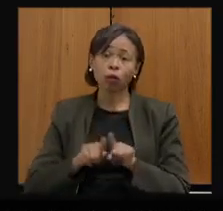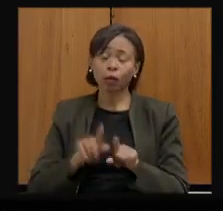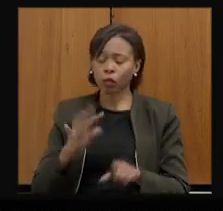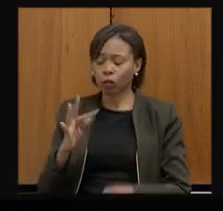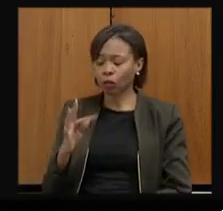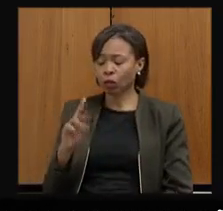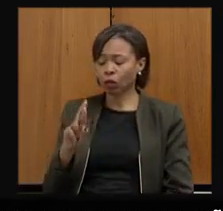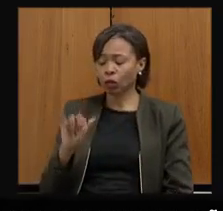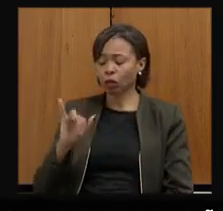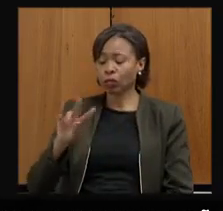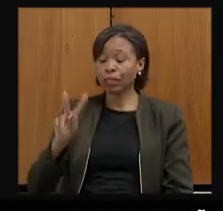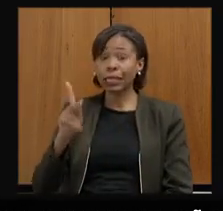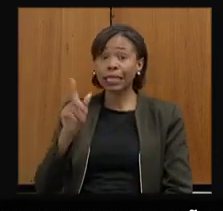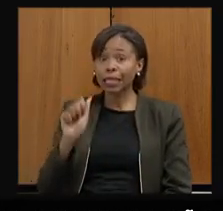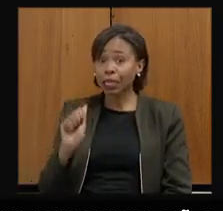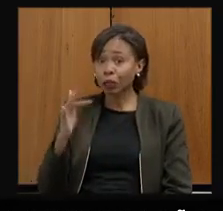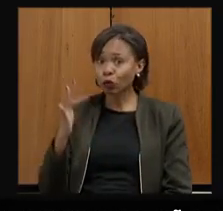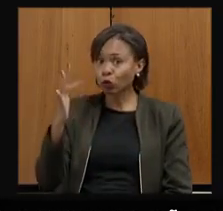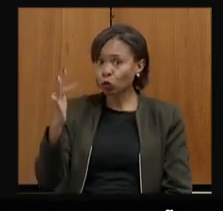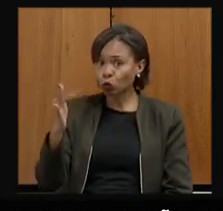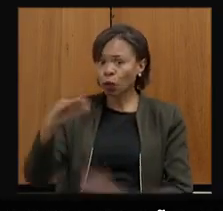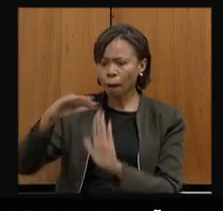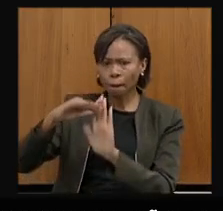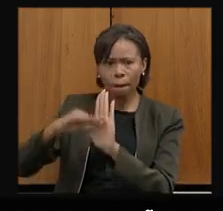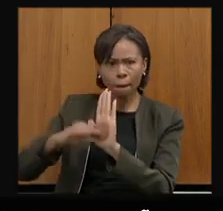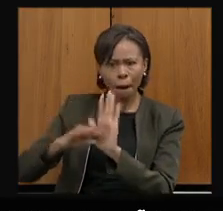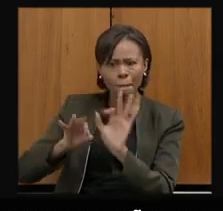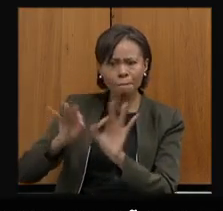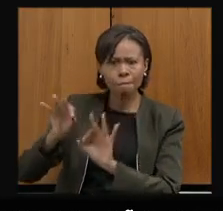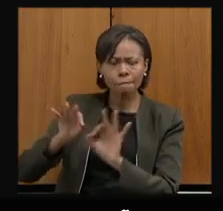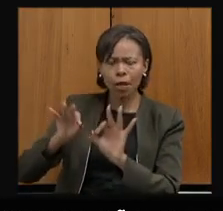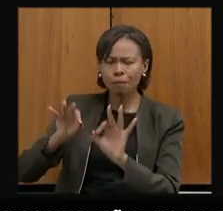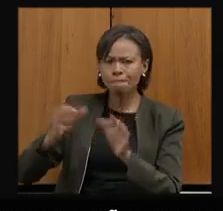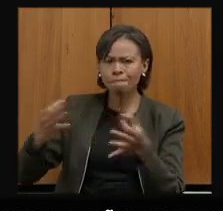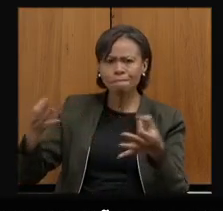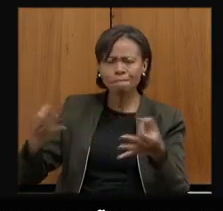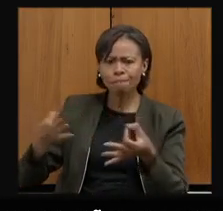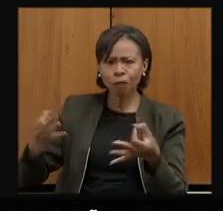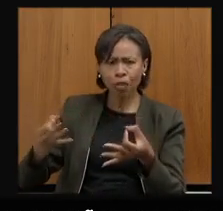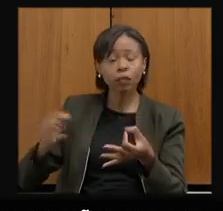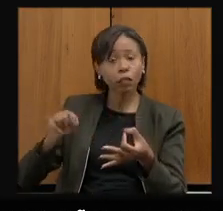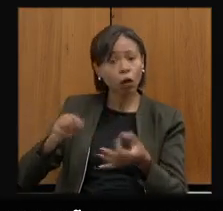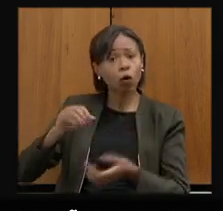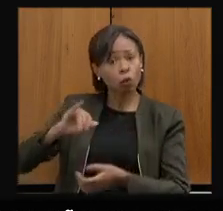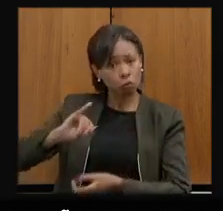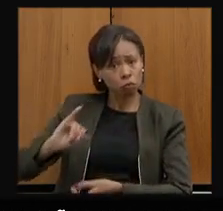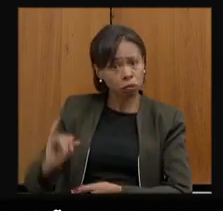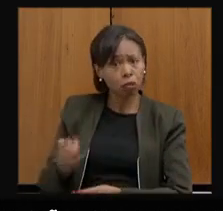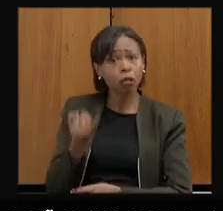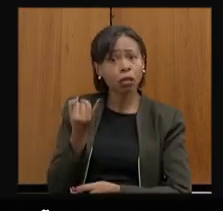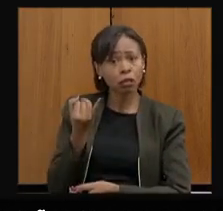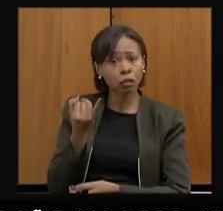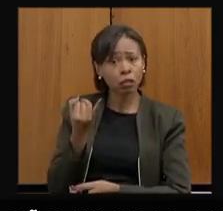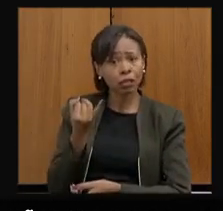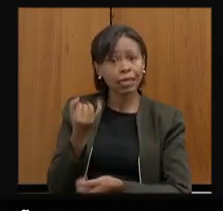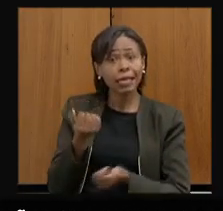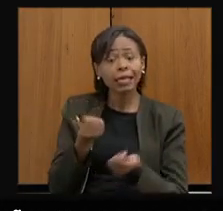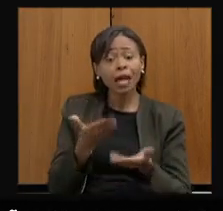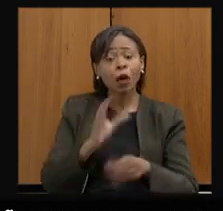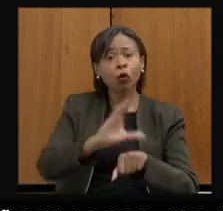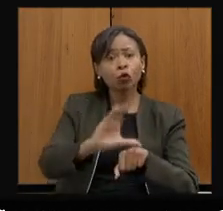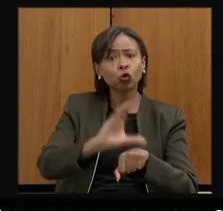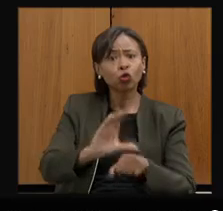que espetáculo esse programa. É a oportunidade que nós temos de qualificar os nossos jovens,